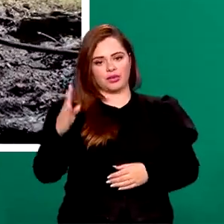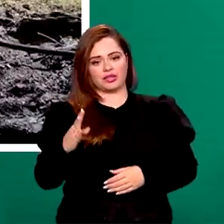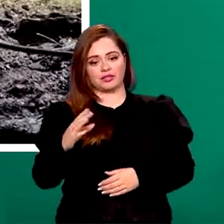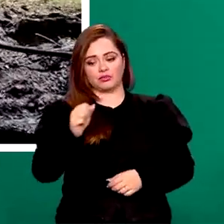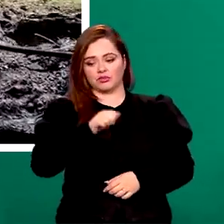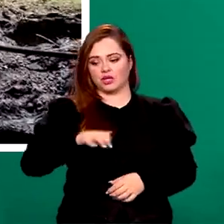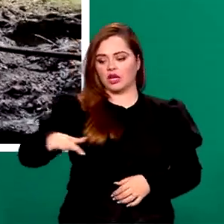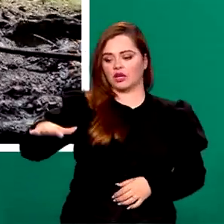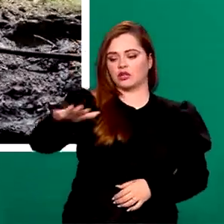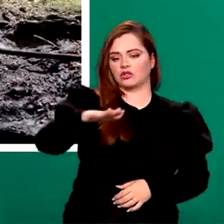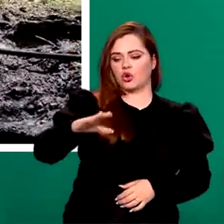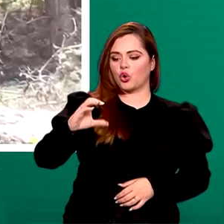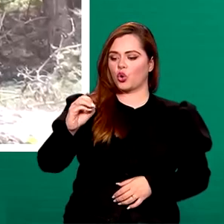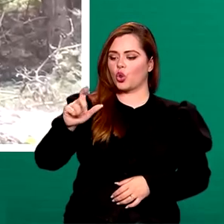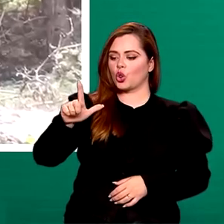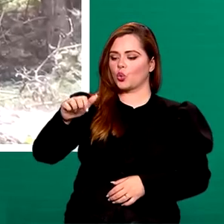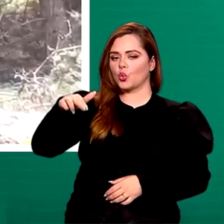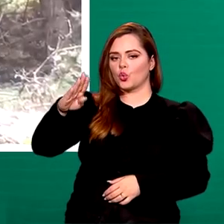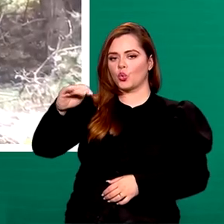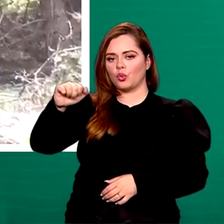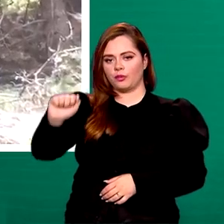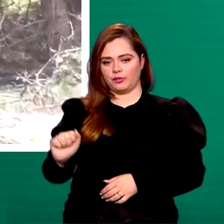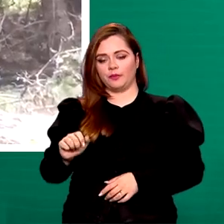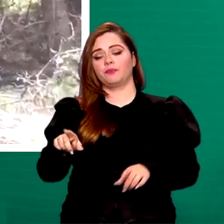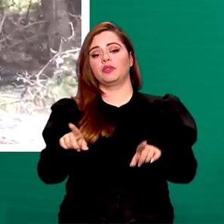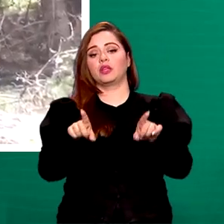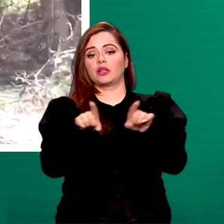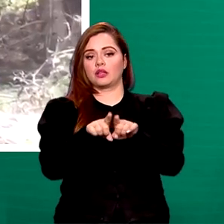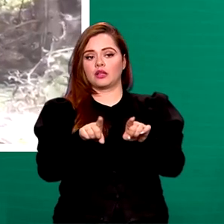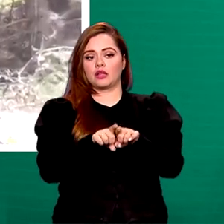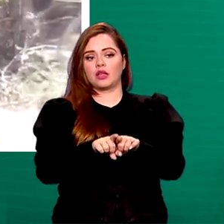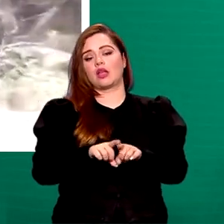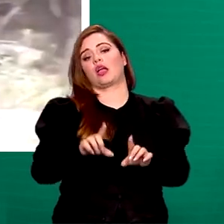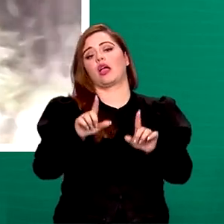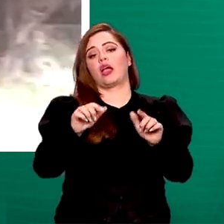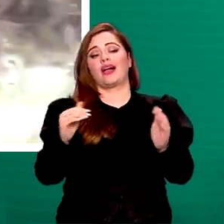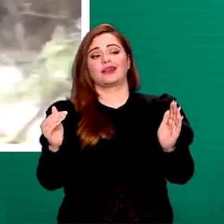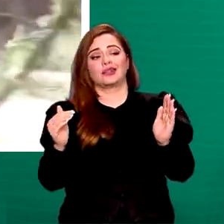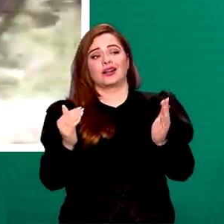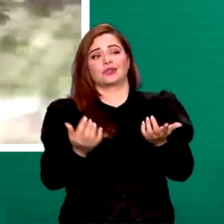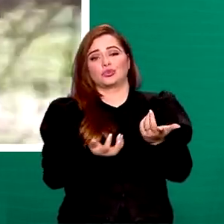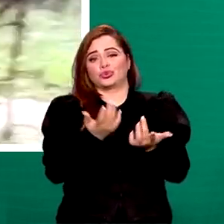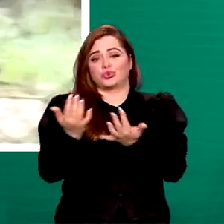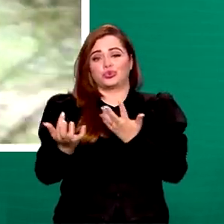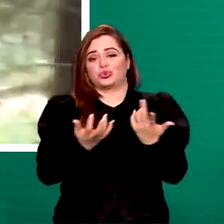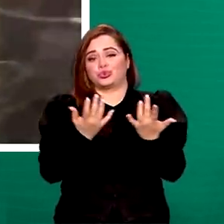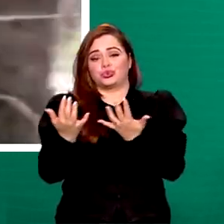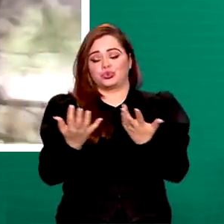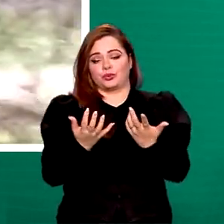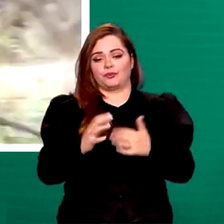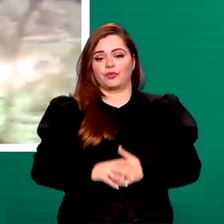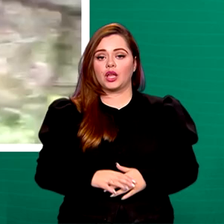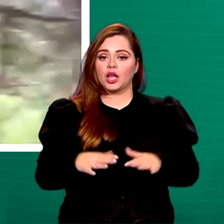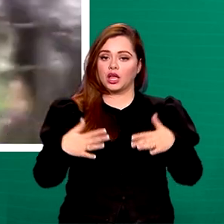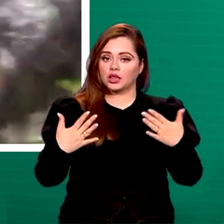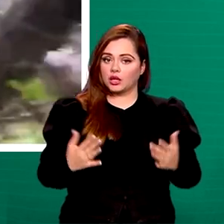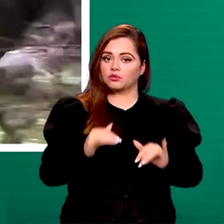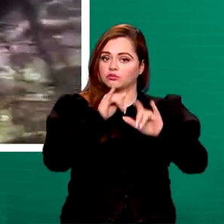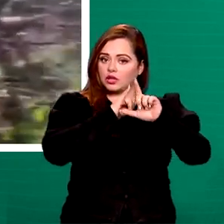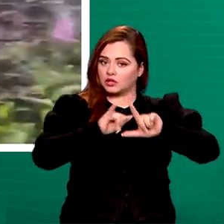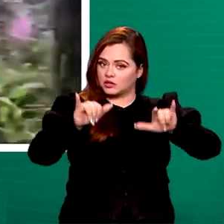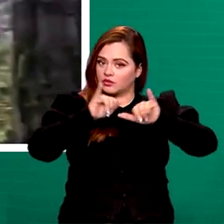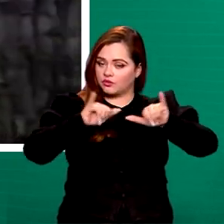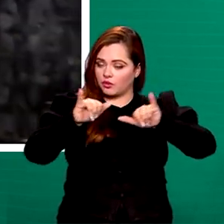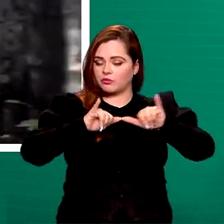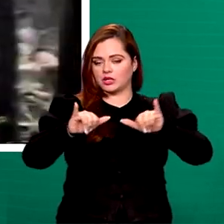da Colômbia Britânica, uma das 13 províncias atingidas pelo desastre. De acordo com os dados do